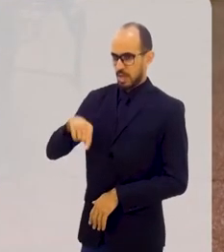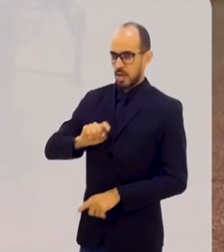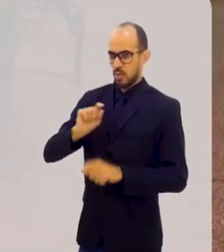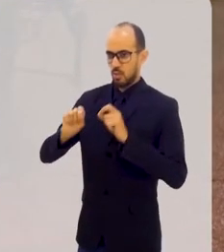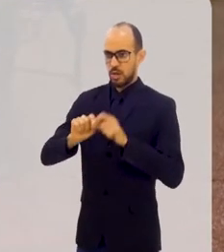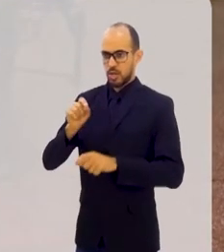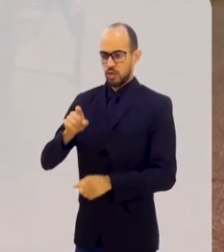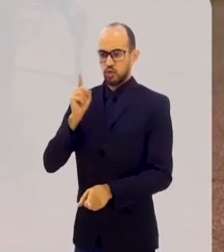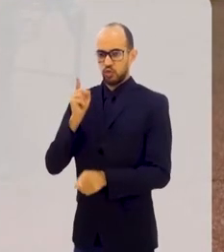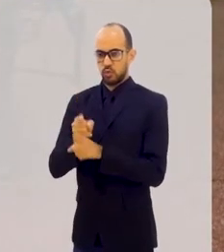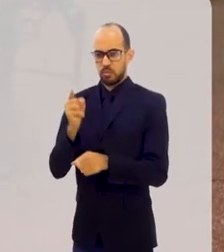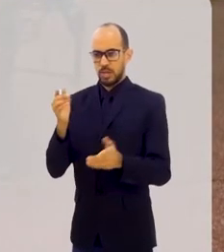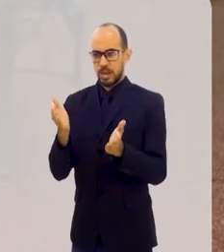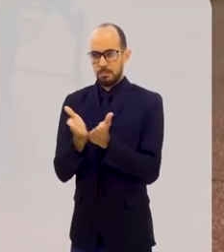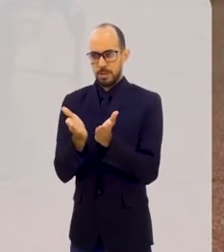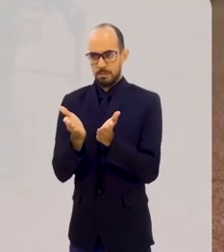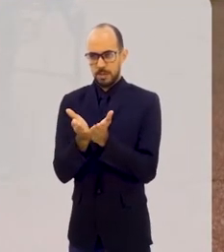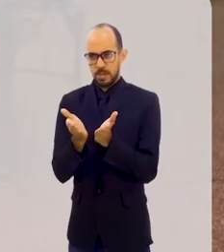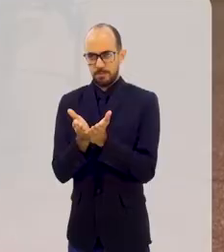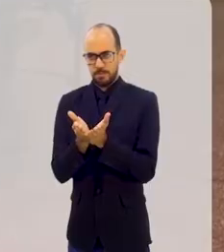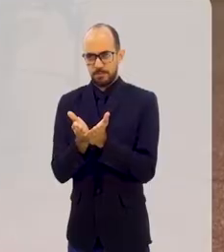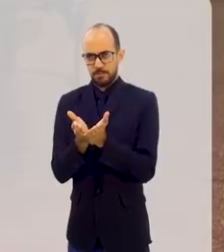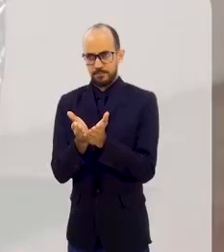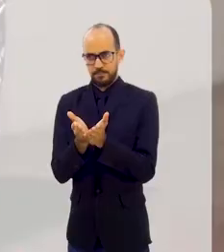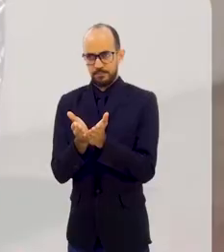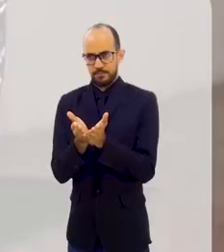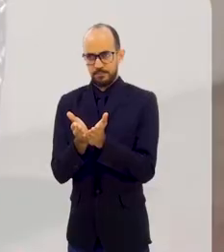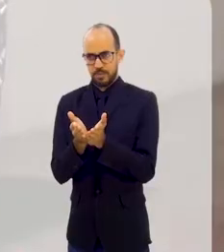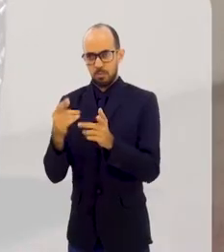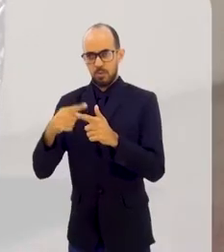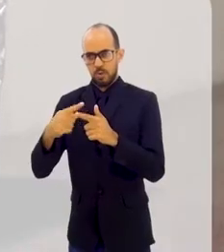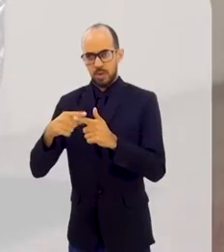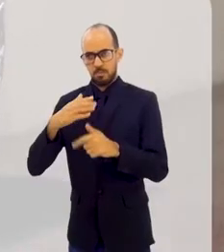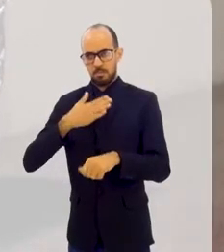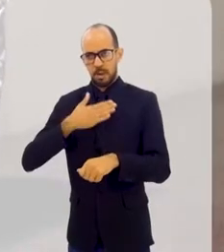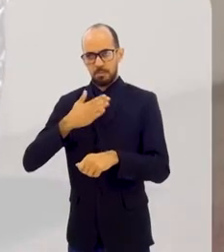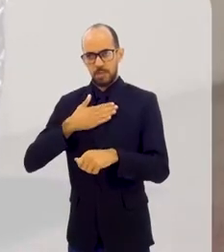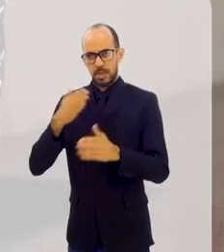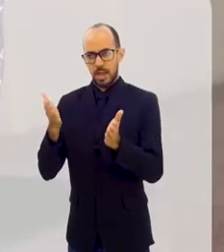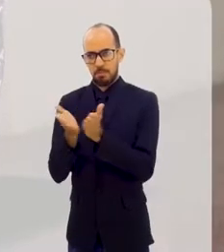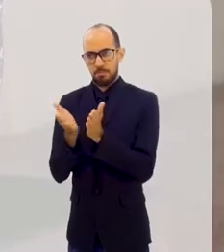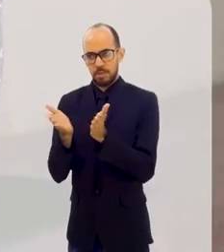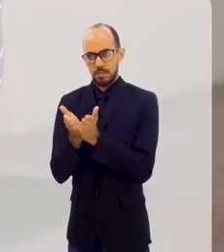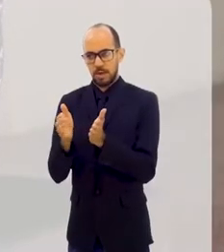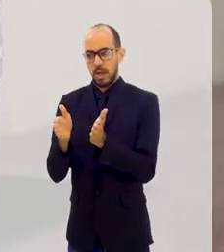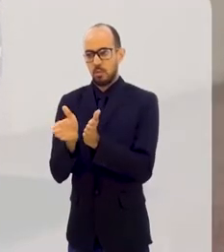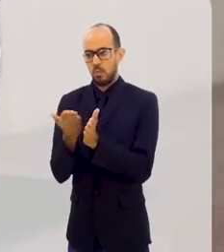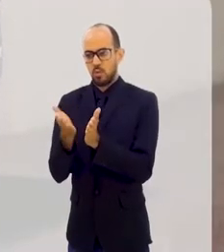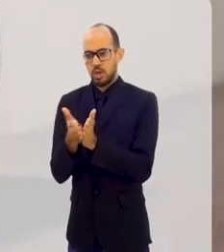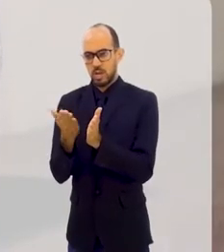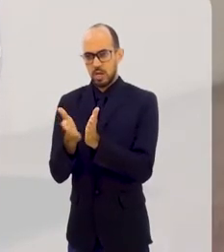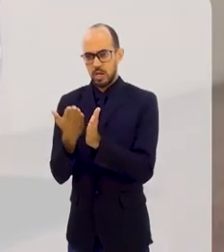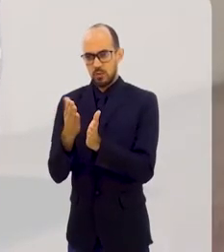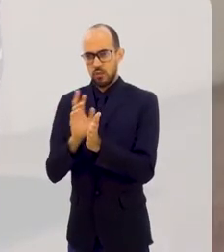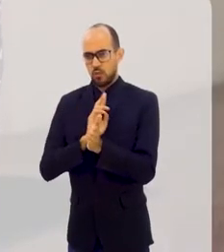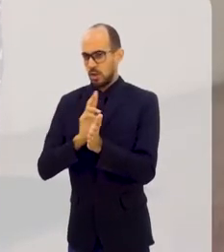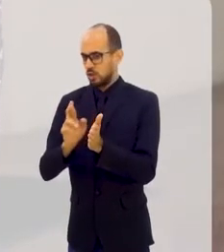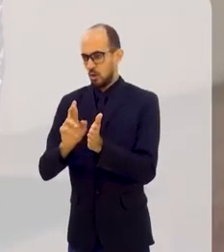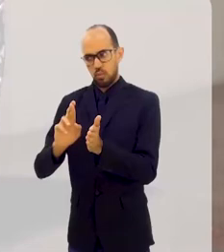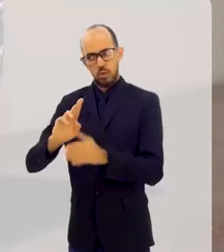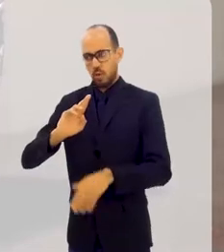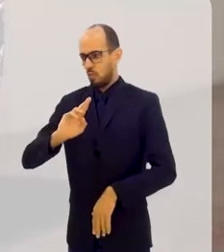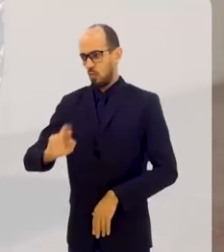é descobrir na Bíblia. Porque, para mim, a Bíblia não é um livro religioso.